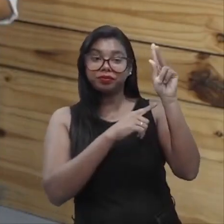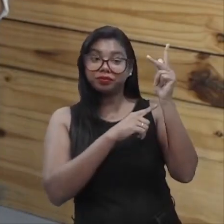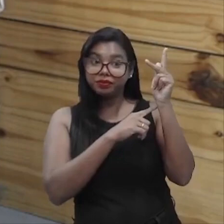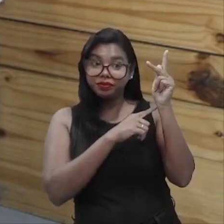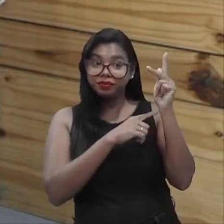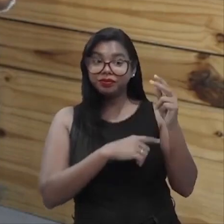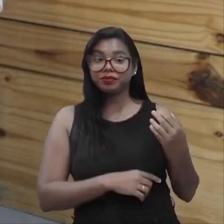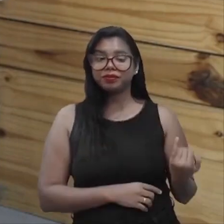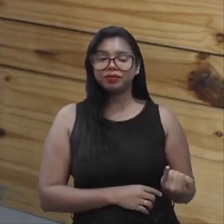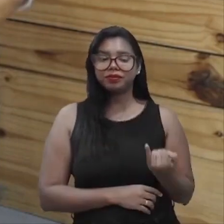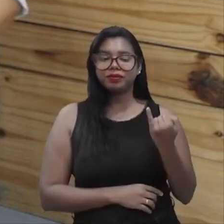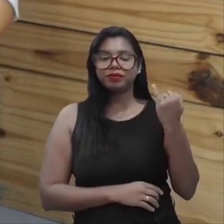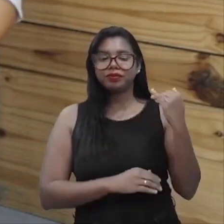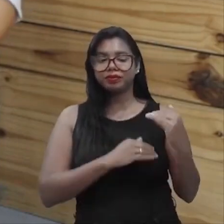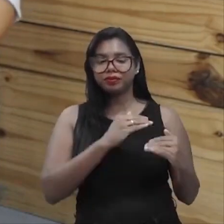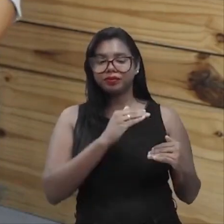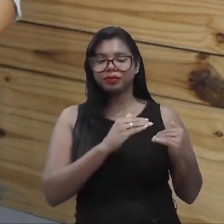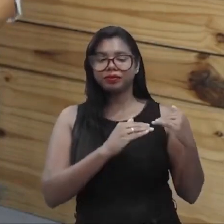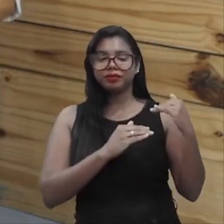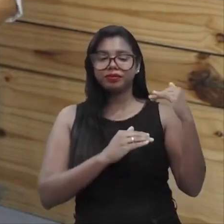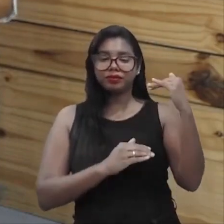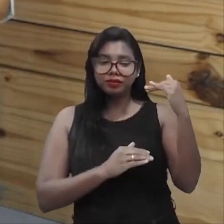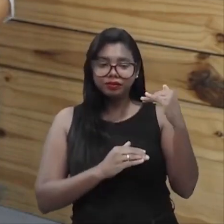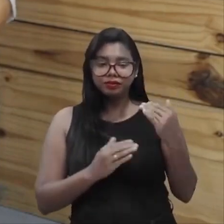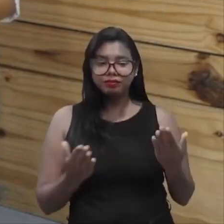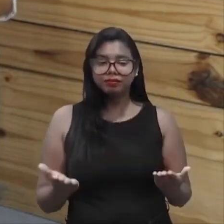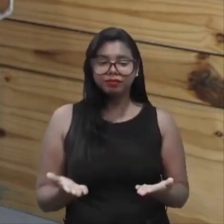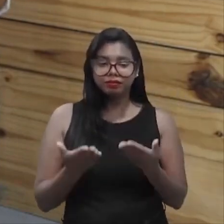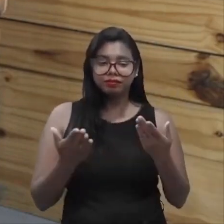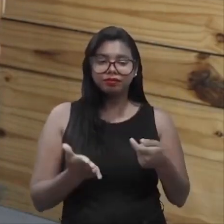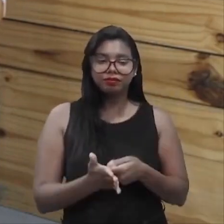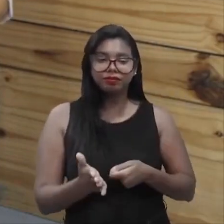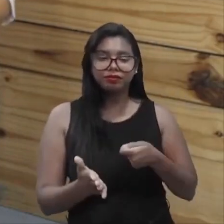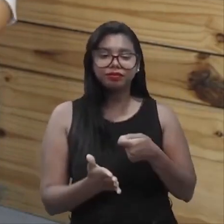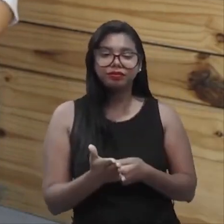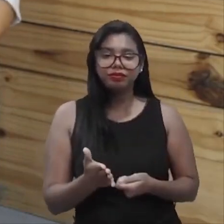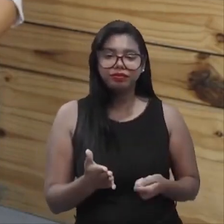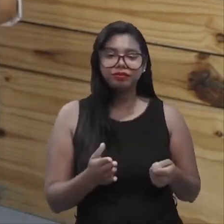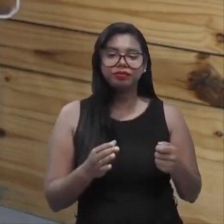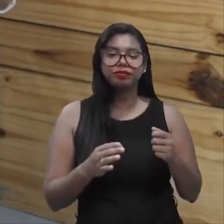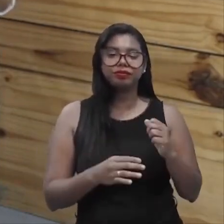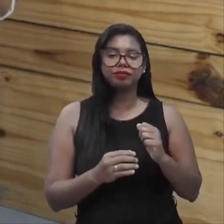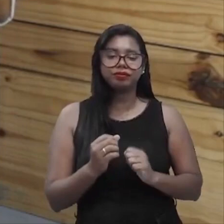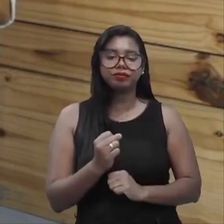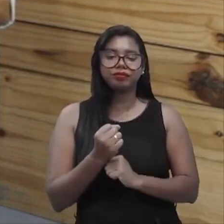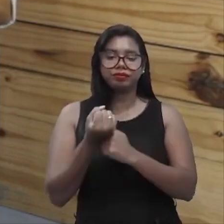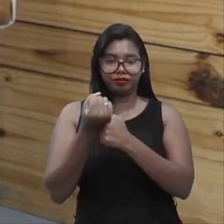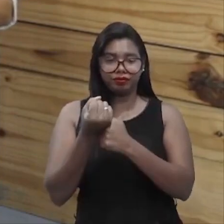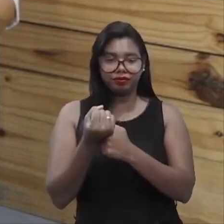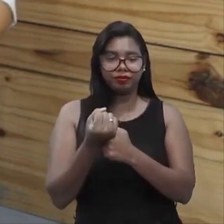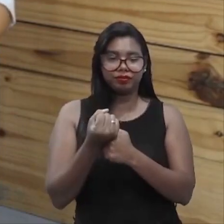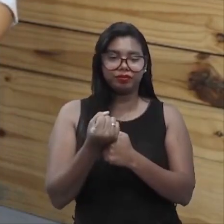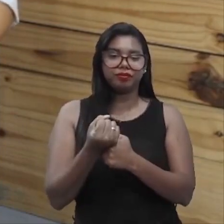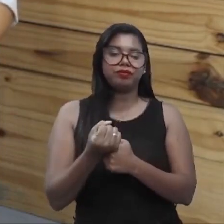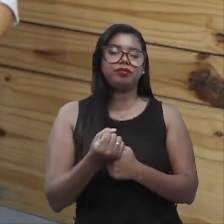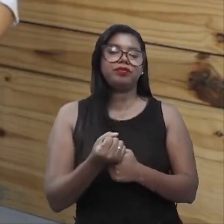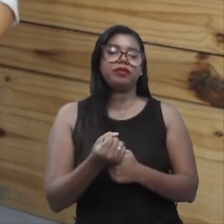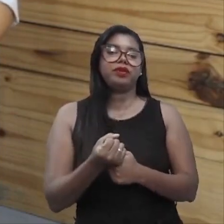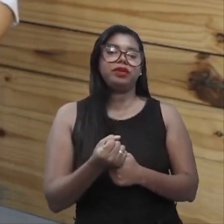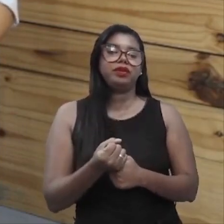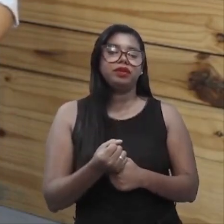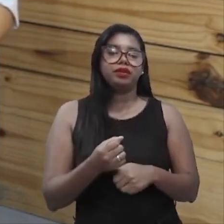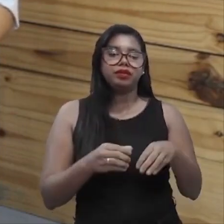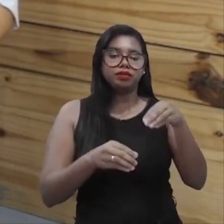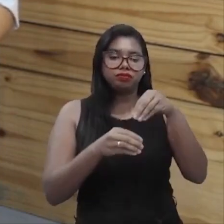Humanos, vem sobretudo para isso. Para tentar estabelecer e fortalecer esse link do sistema interno com o ambiente externo.